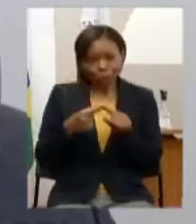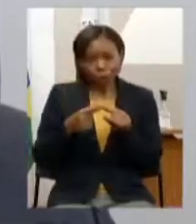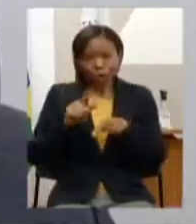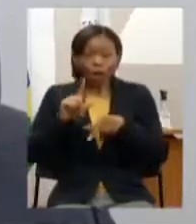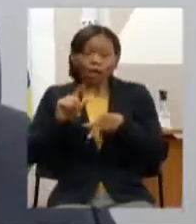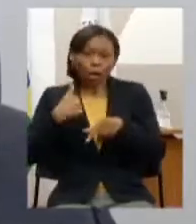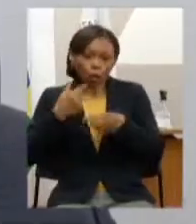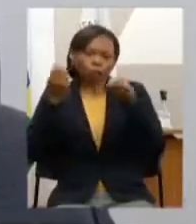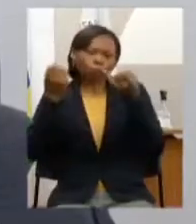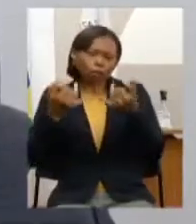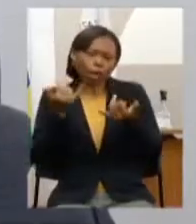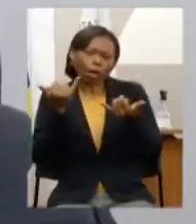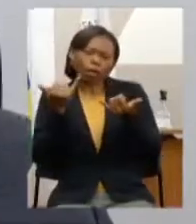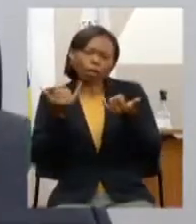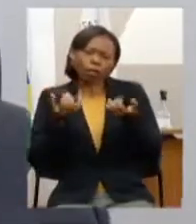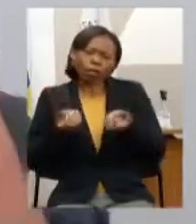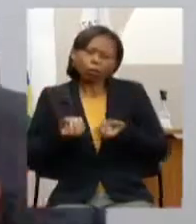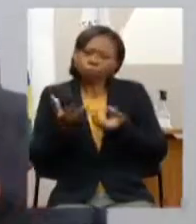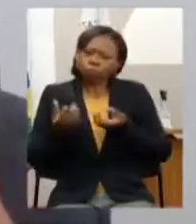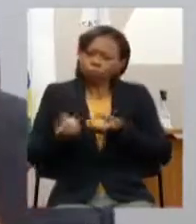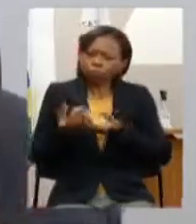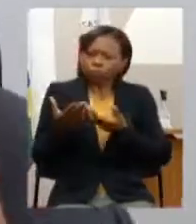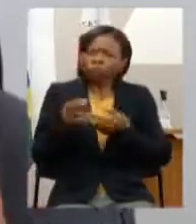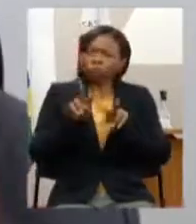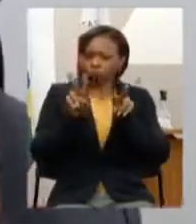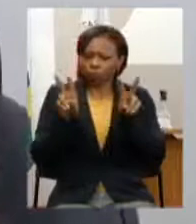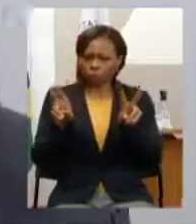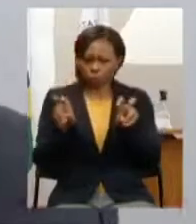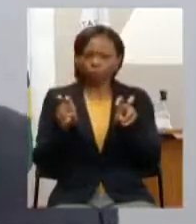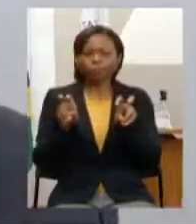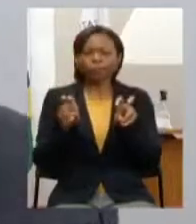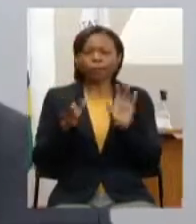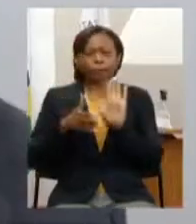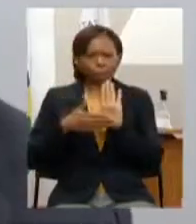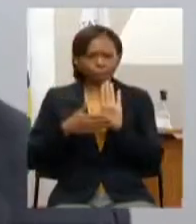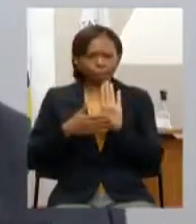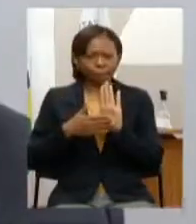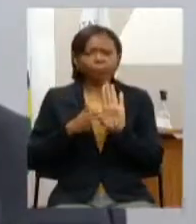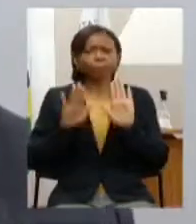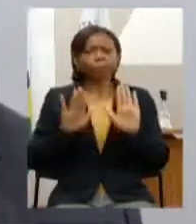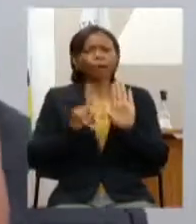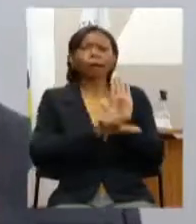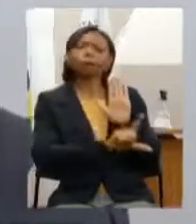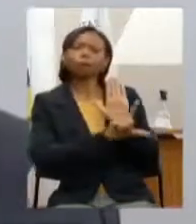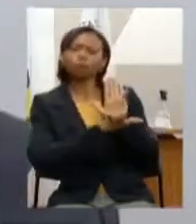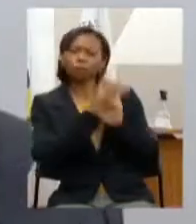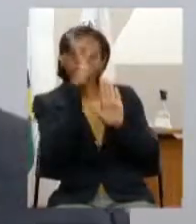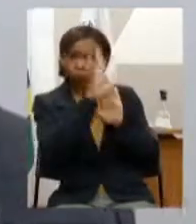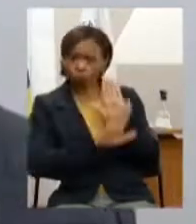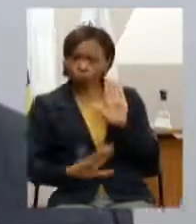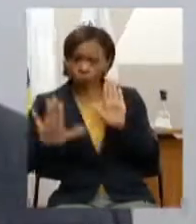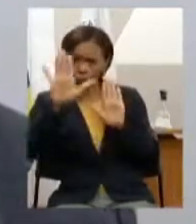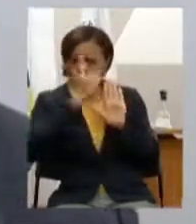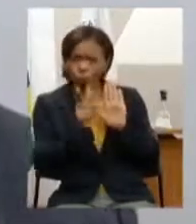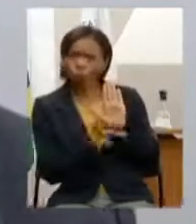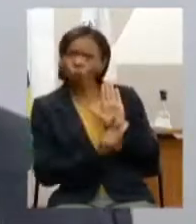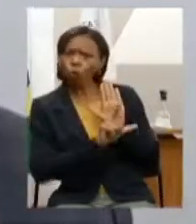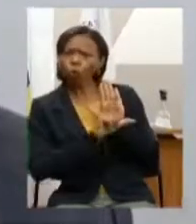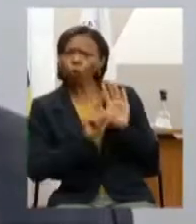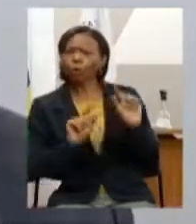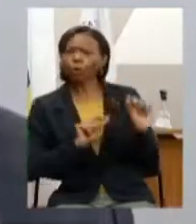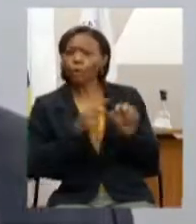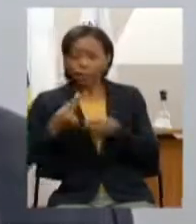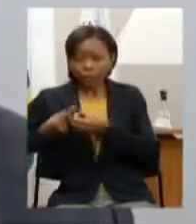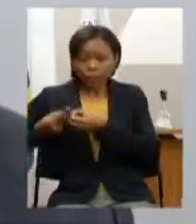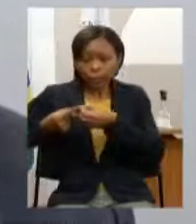um pouco mais de informação em relação a uma das propostas a legislação federal também prerroga que os municípios